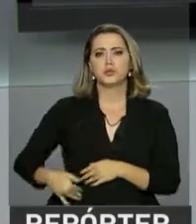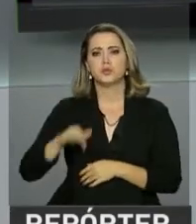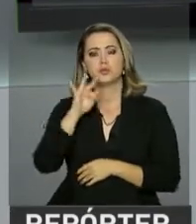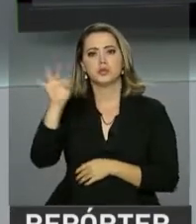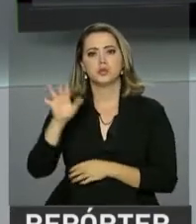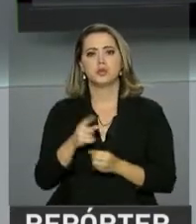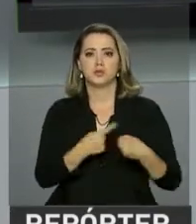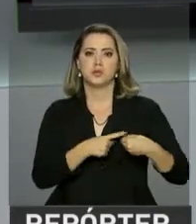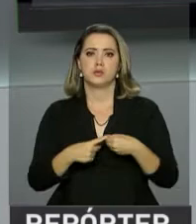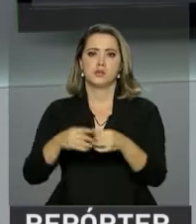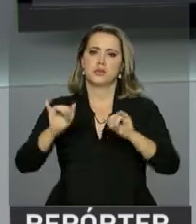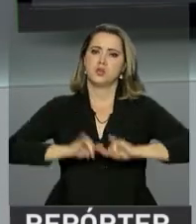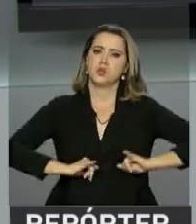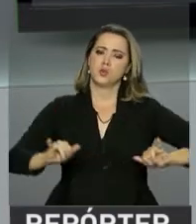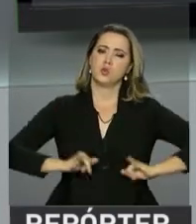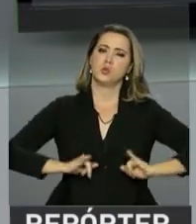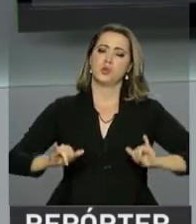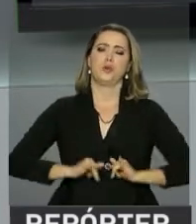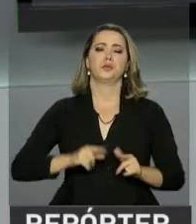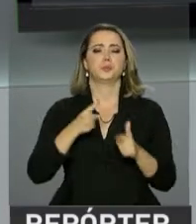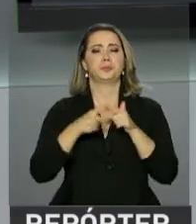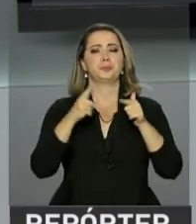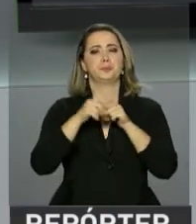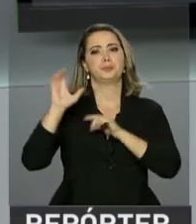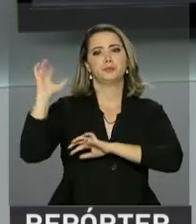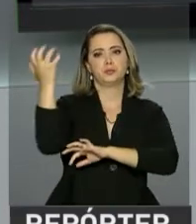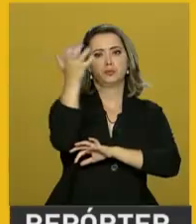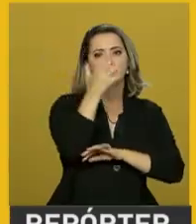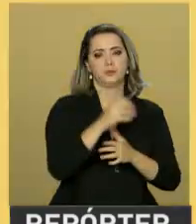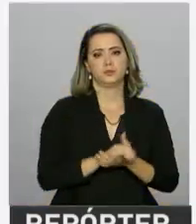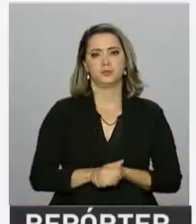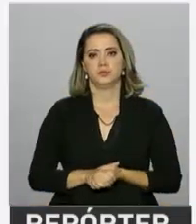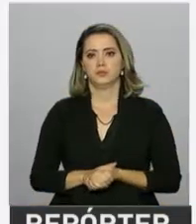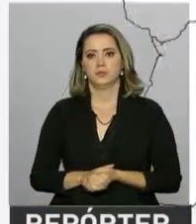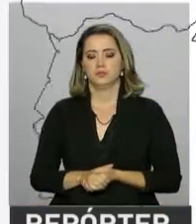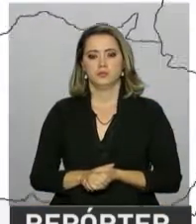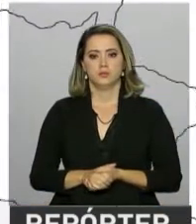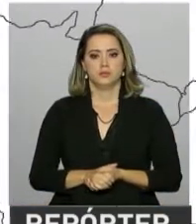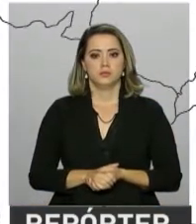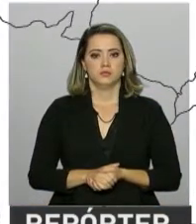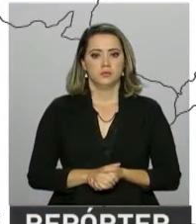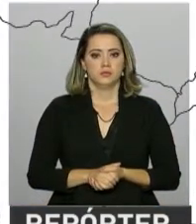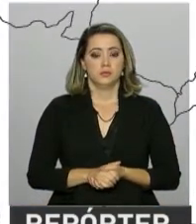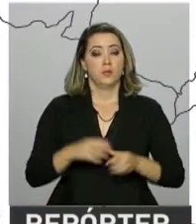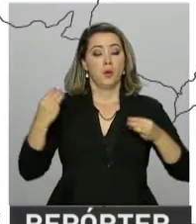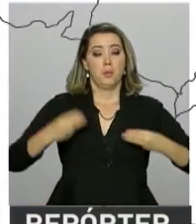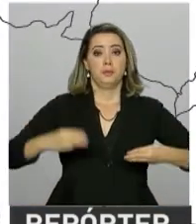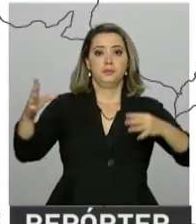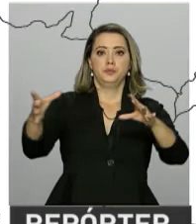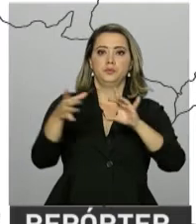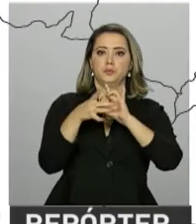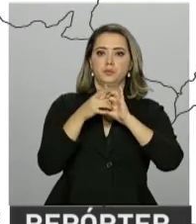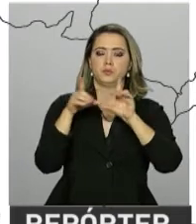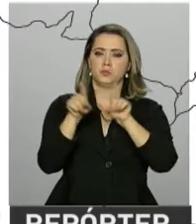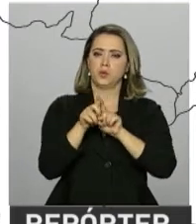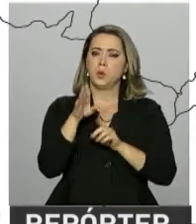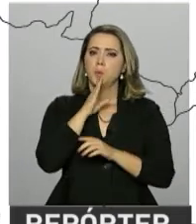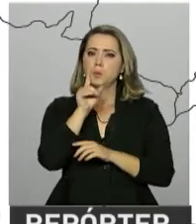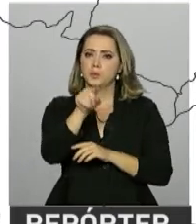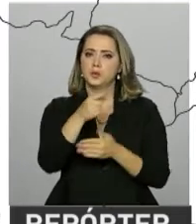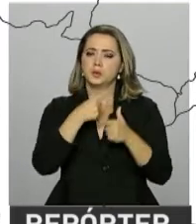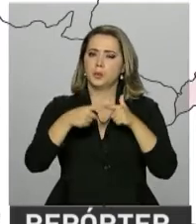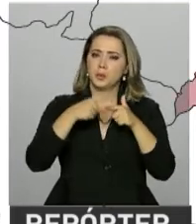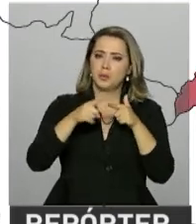a municípios que sofrem com desastres naturais. O Ministério da Integração Nacional reconheceu situação